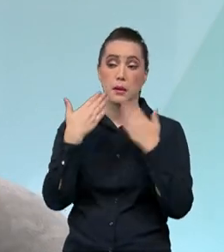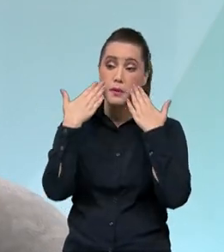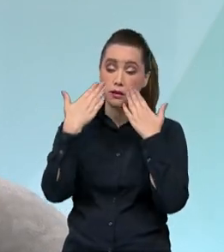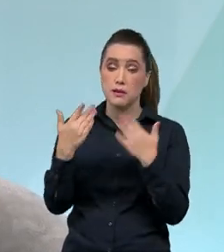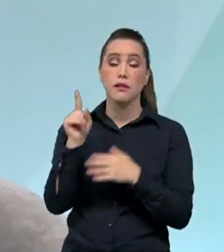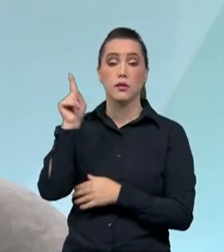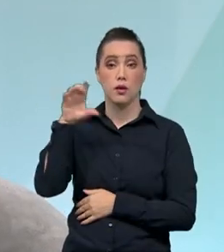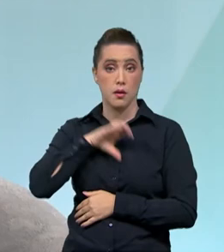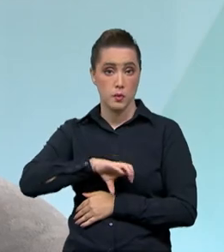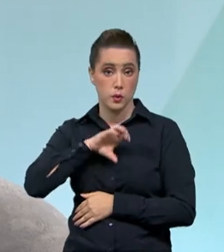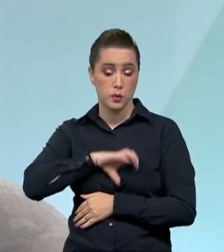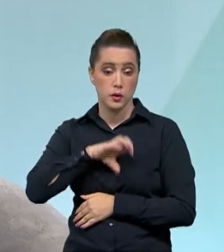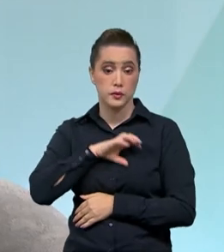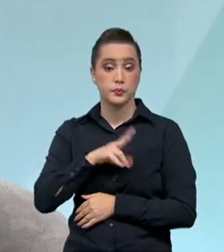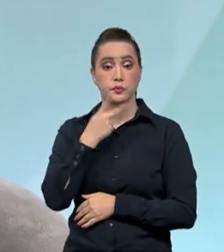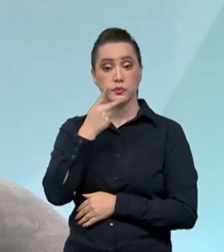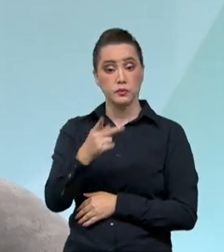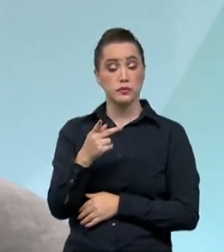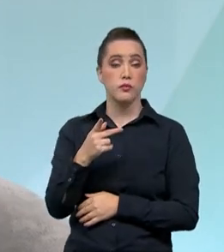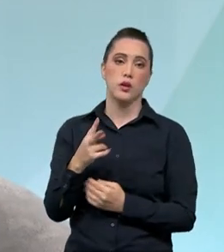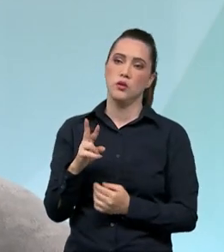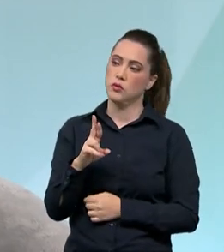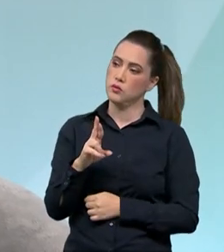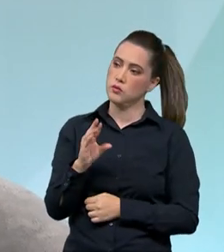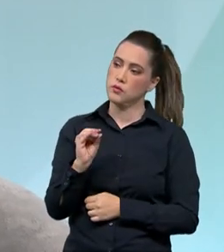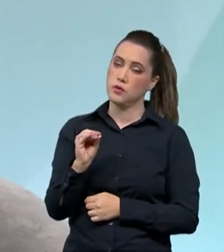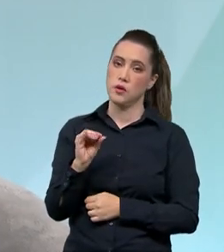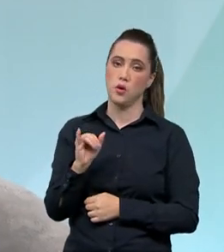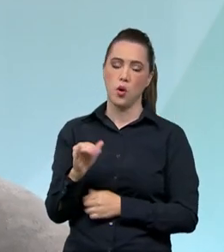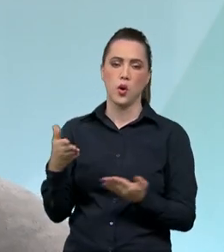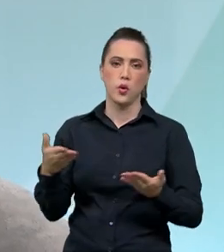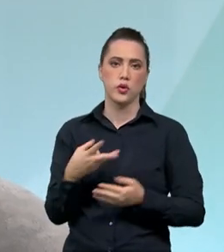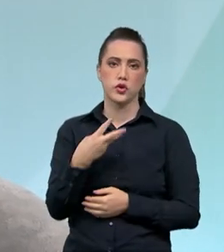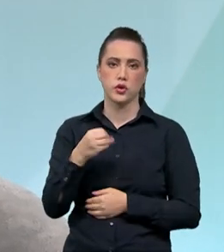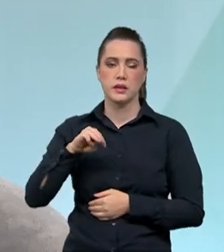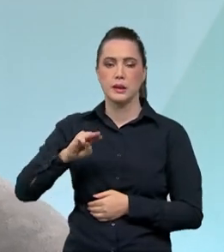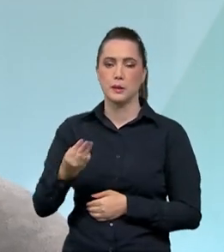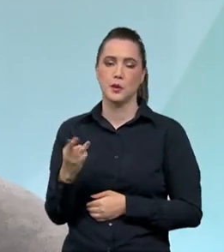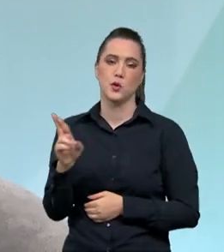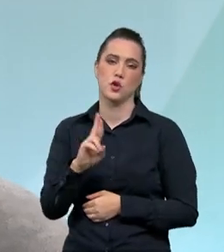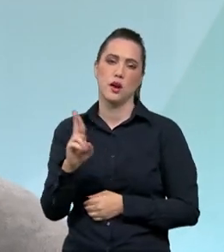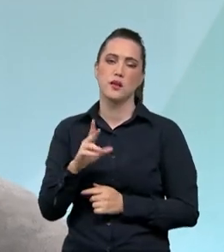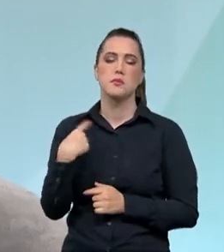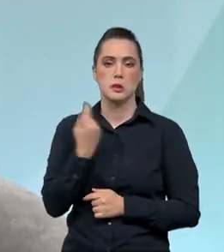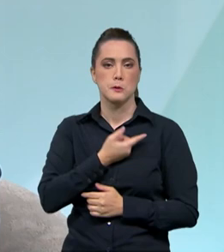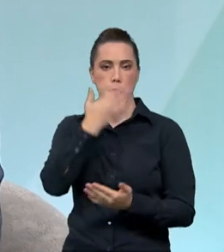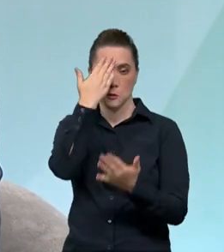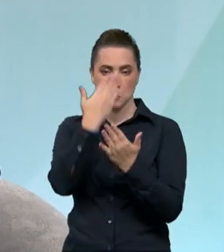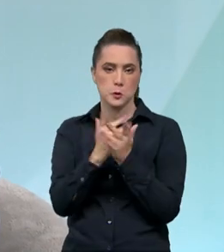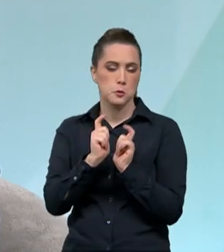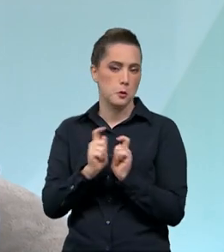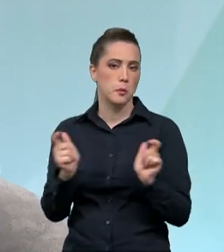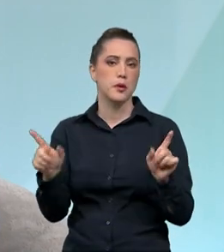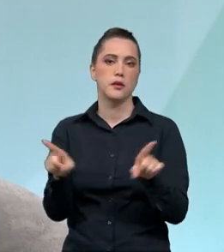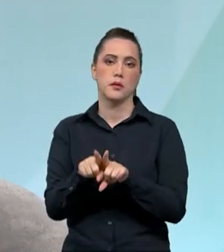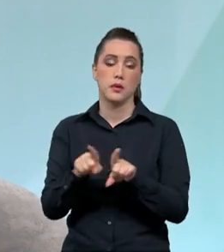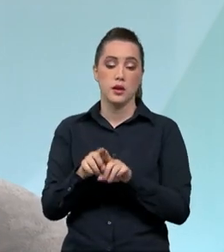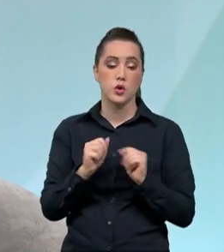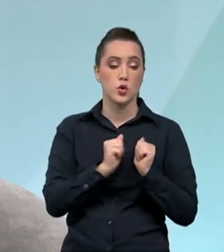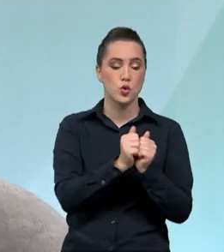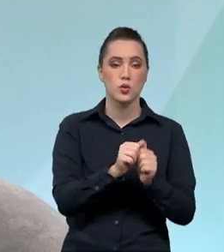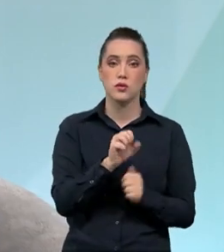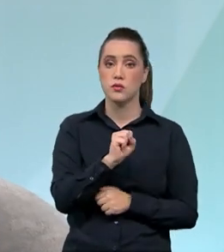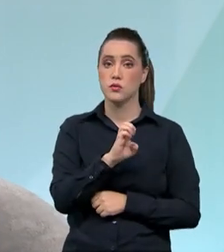em Portugal, por isso que eu digo que o ROI, por enquanto, é de 30 milhões, mas com certeza vai aumentar muito. Além disso, a gente tem trabalhado com o Sebrae